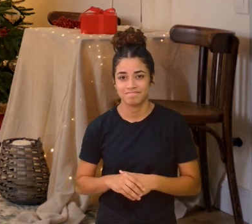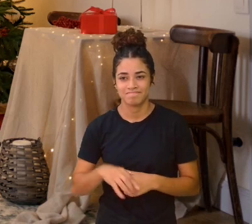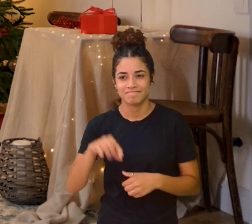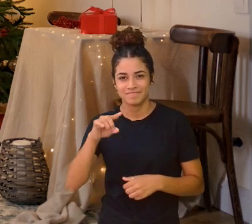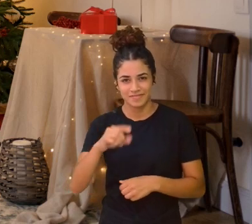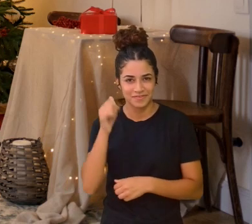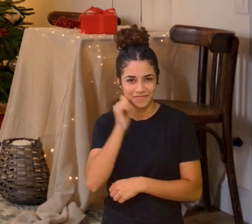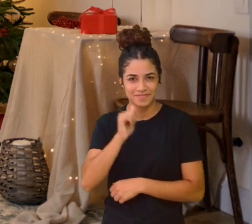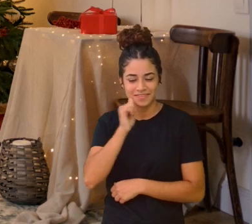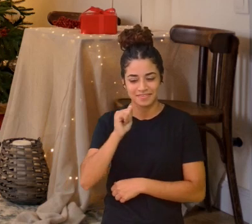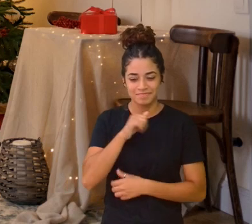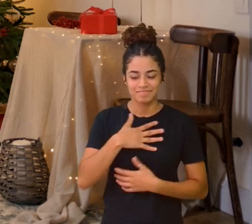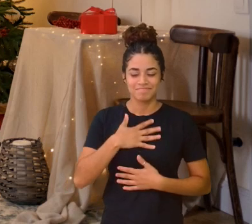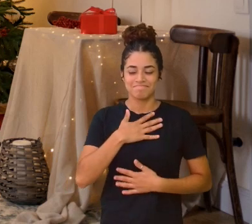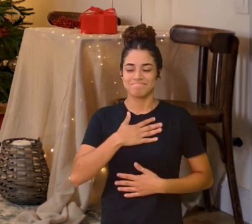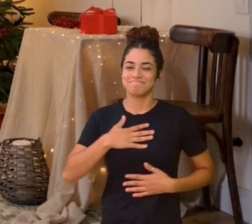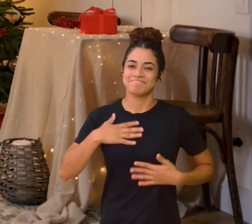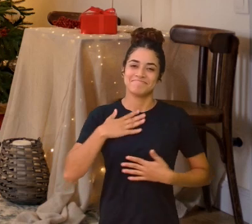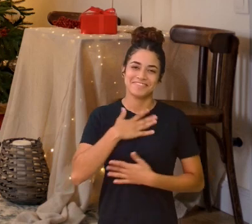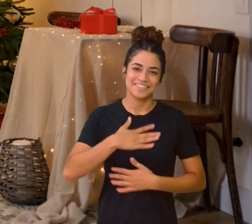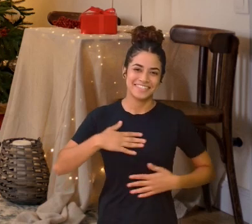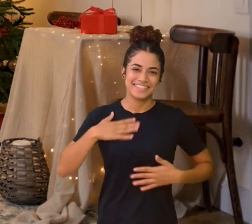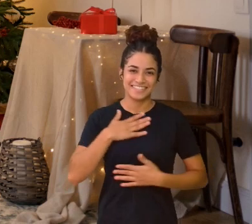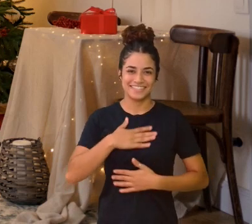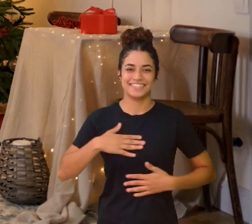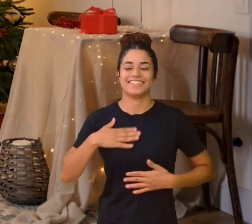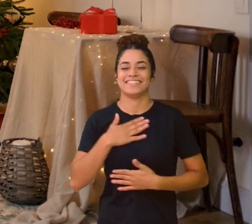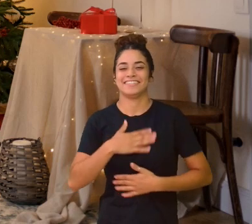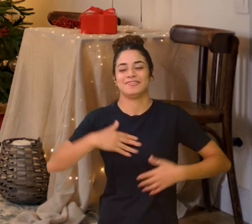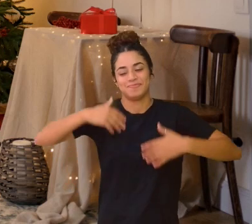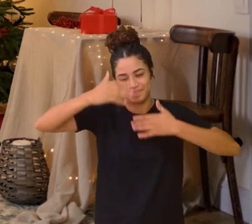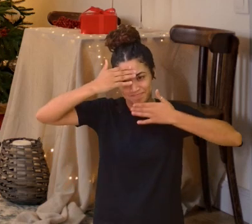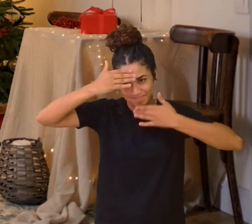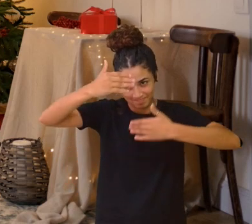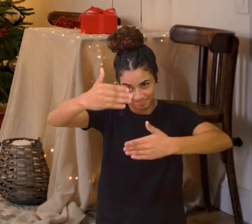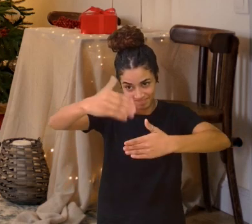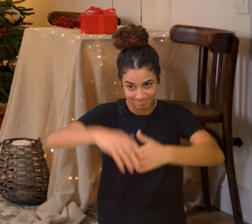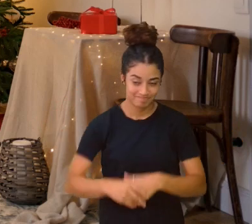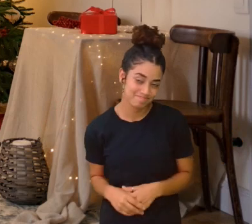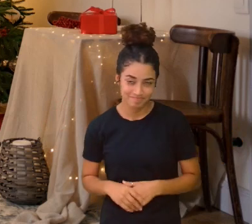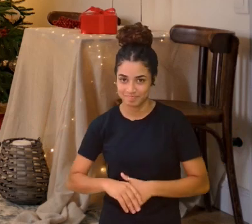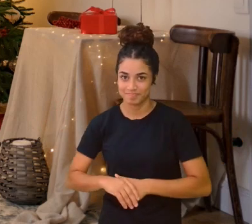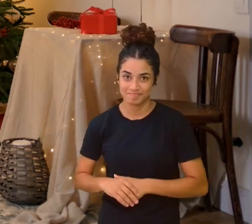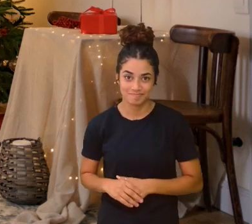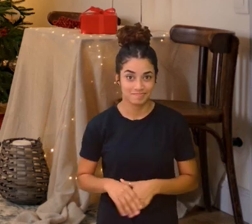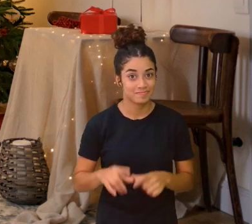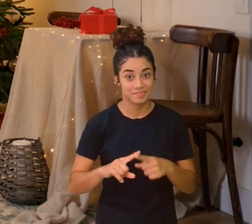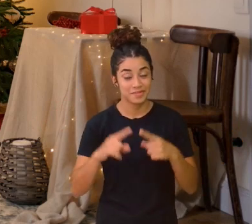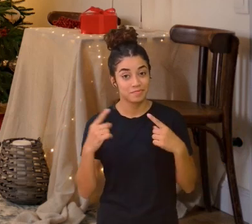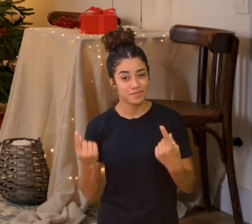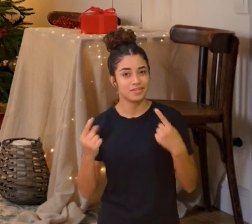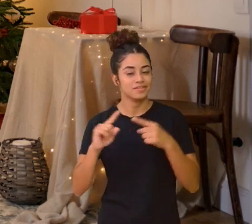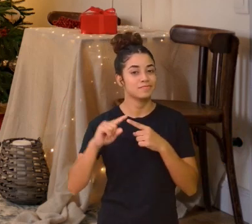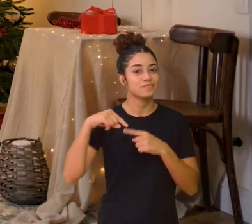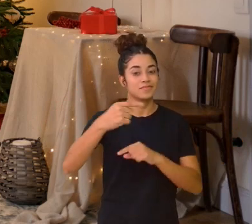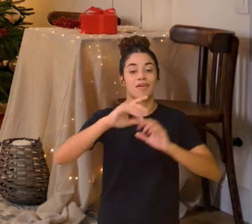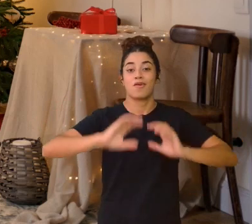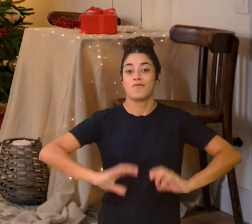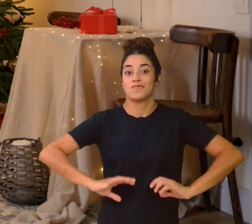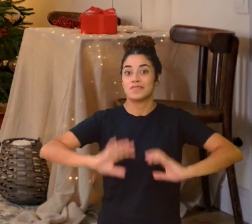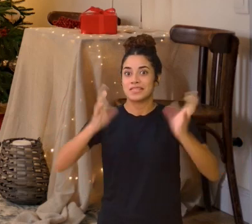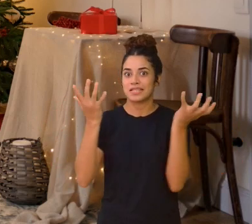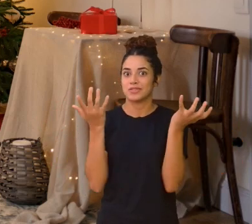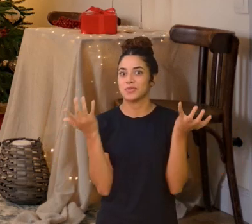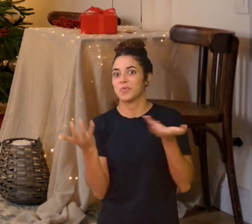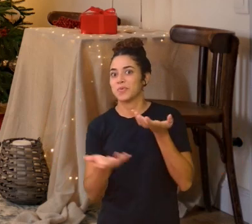com a alma em festa, fez um gesto agradecido Mas aí aconteceu